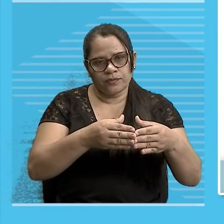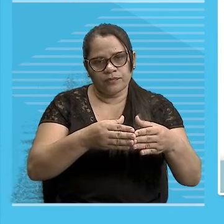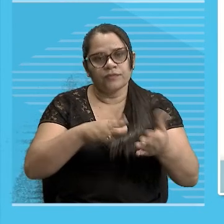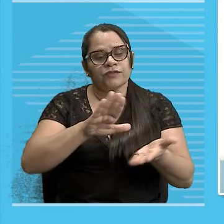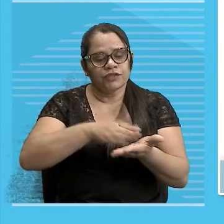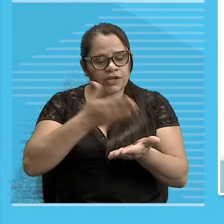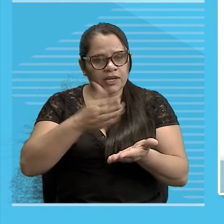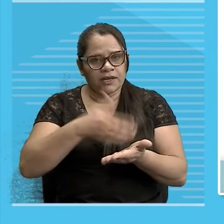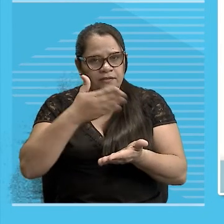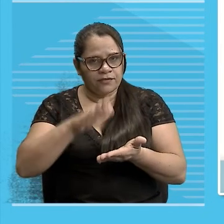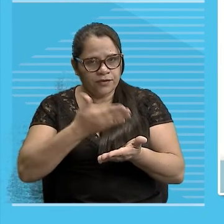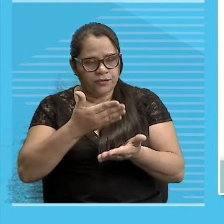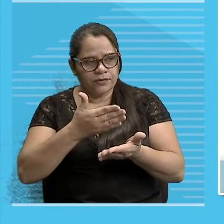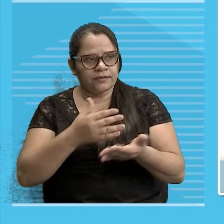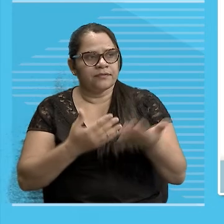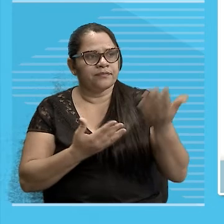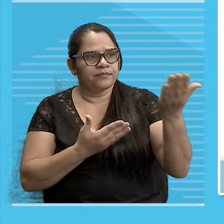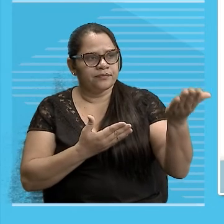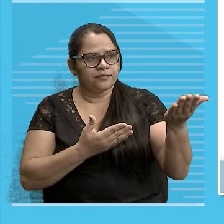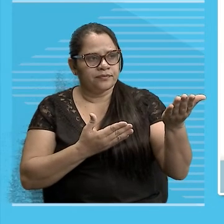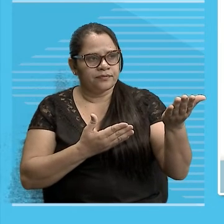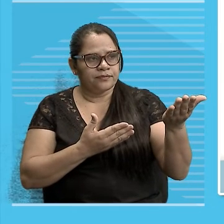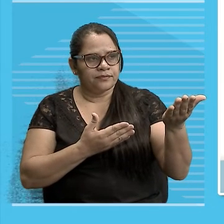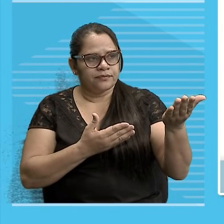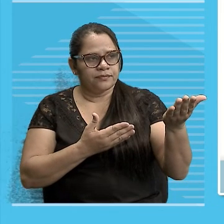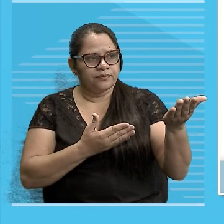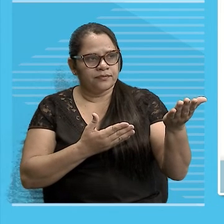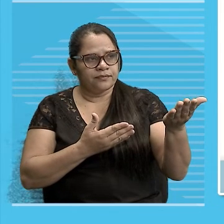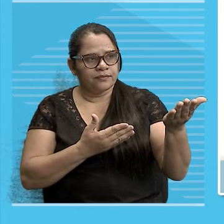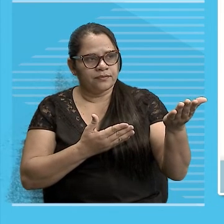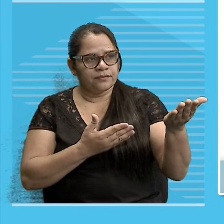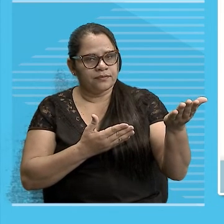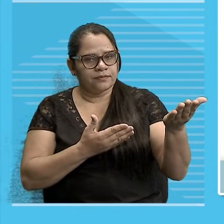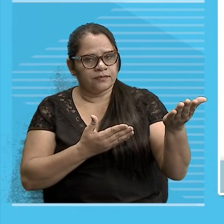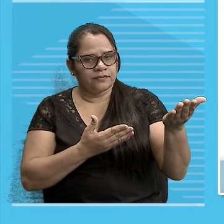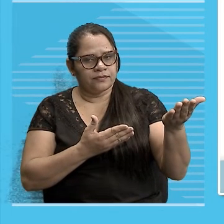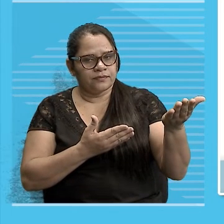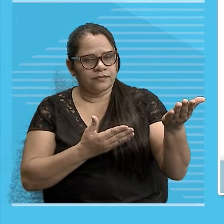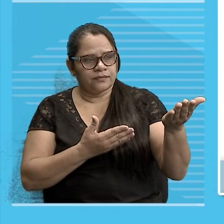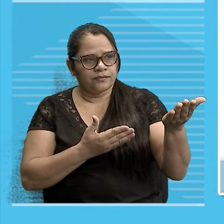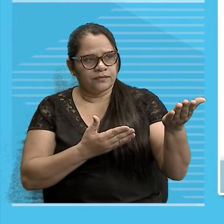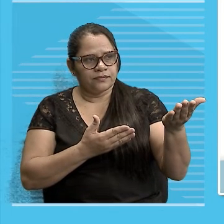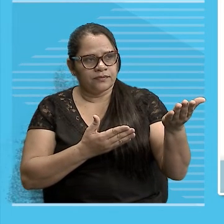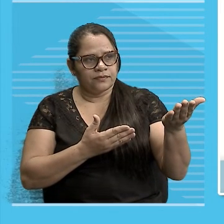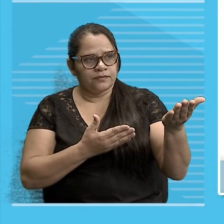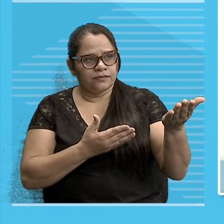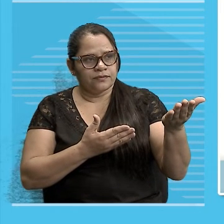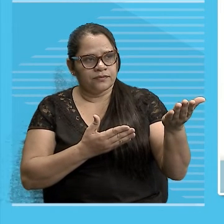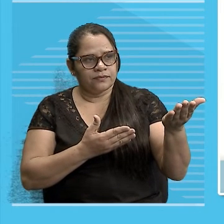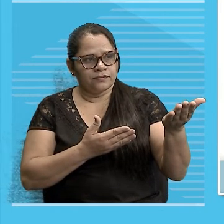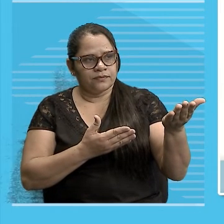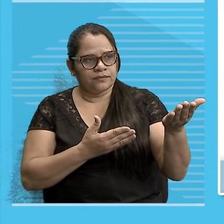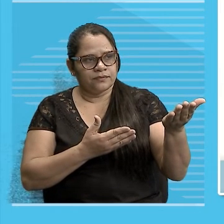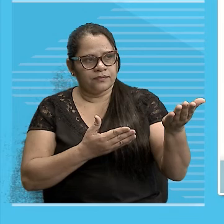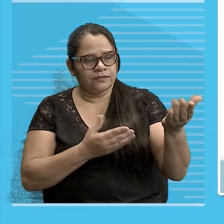Beleza? Livraria Aí Que mais?